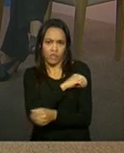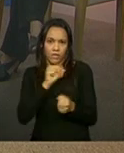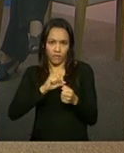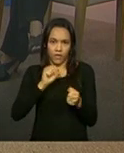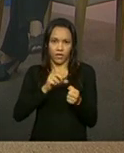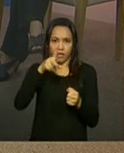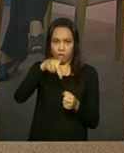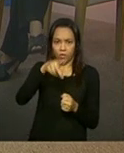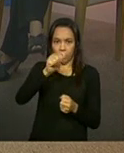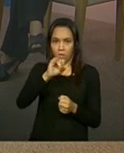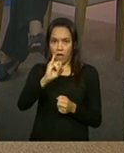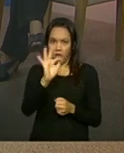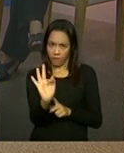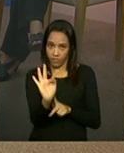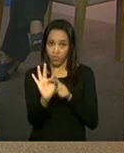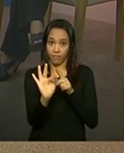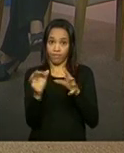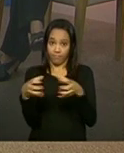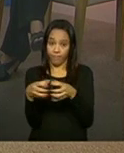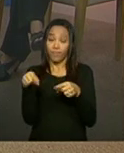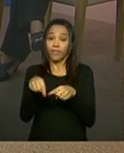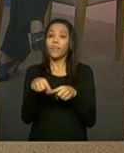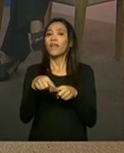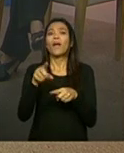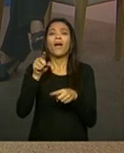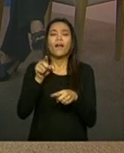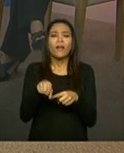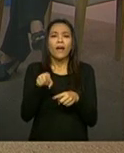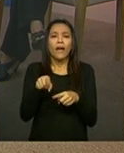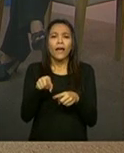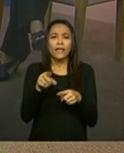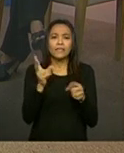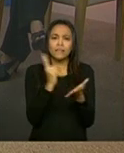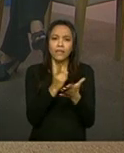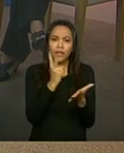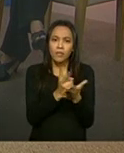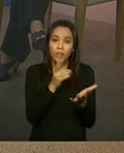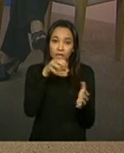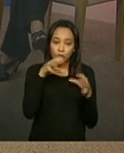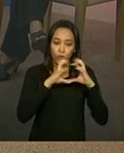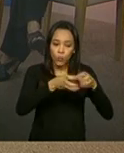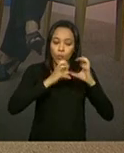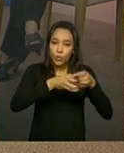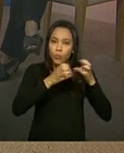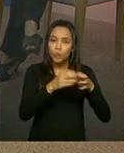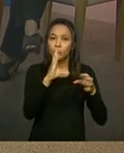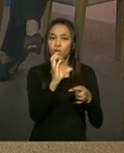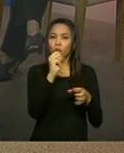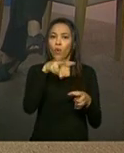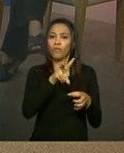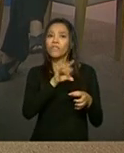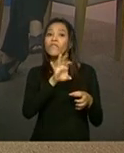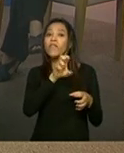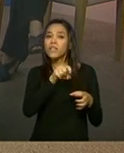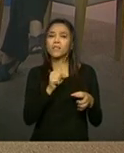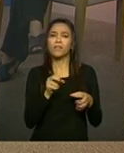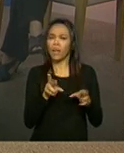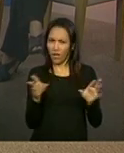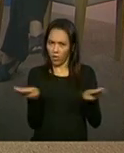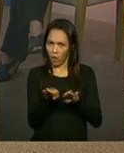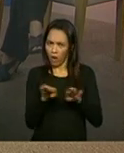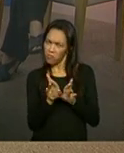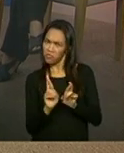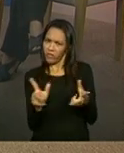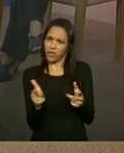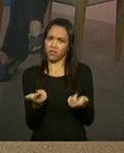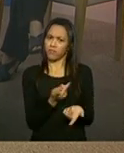correspondem aos grupos do Serviço de Convivência e Fortalecimento de Vínculo? Qual a diferença entre eles? Mais